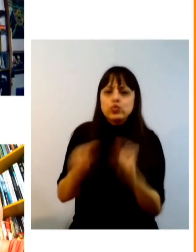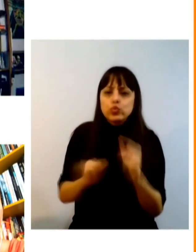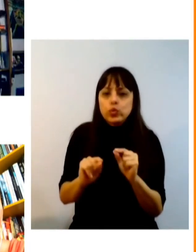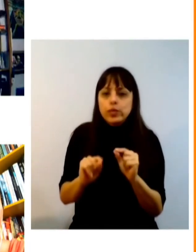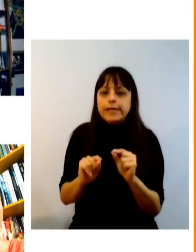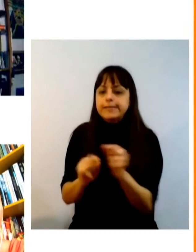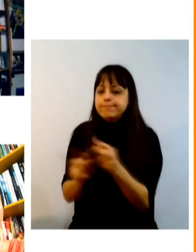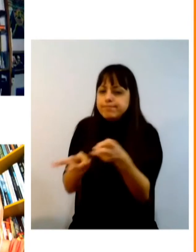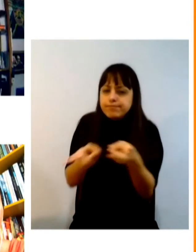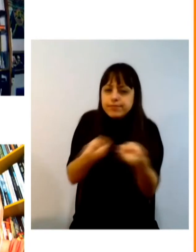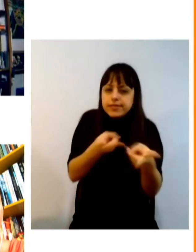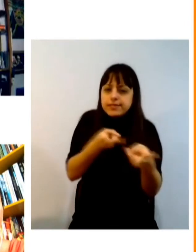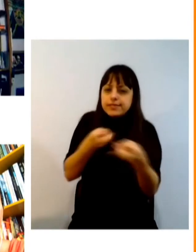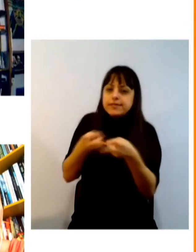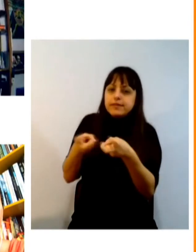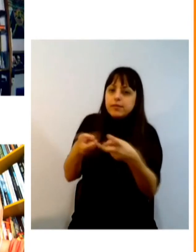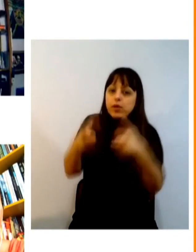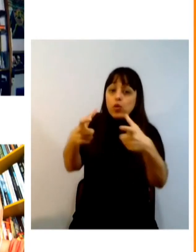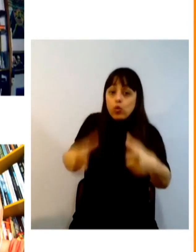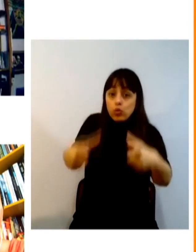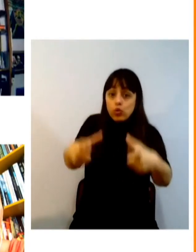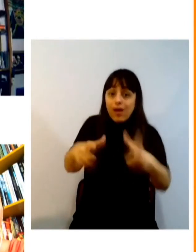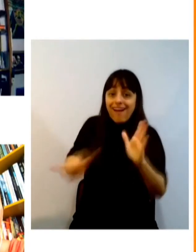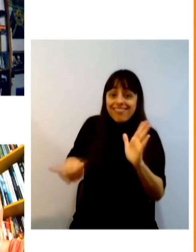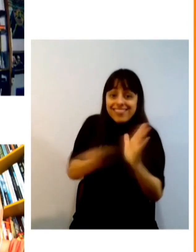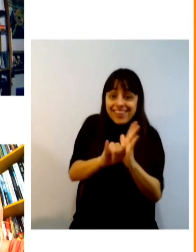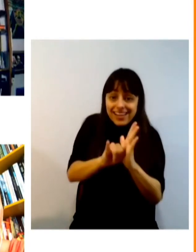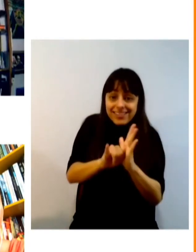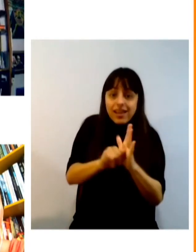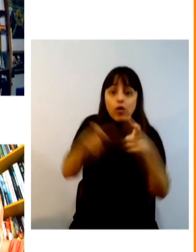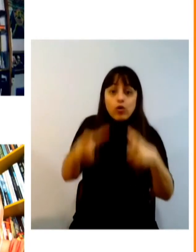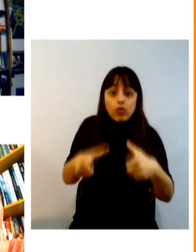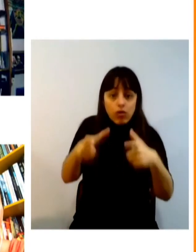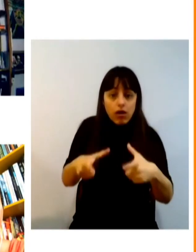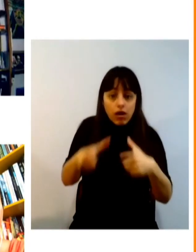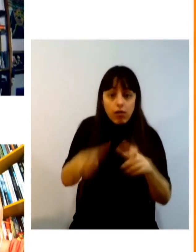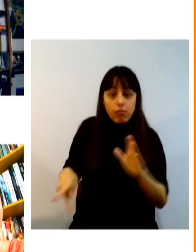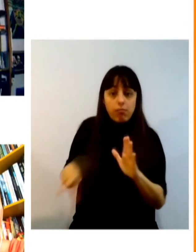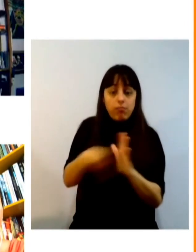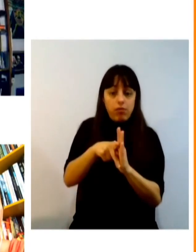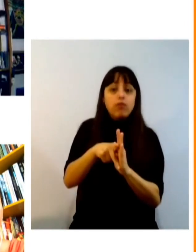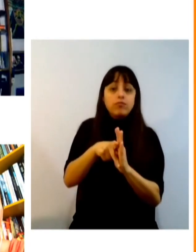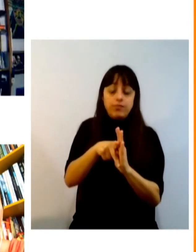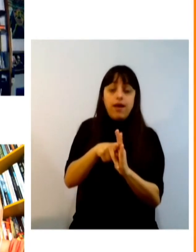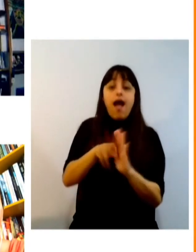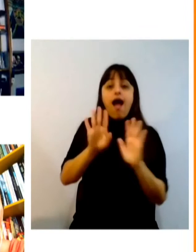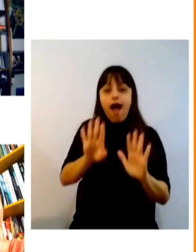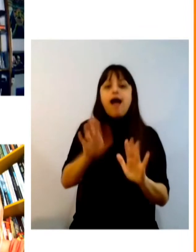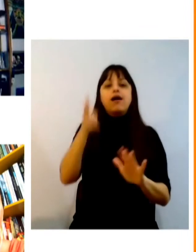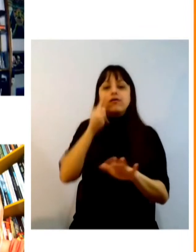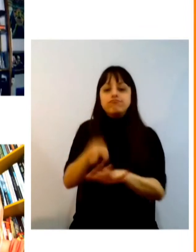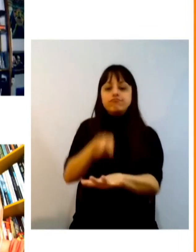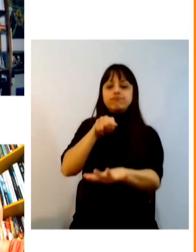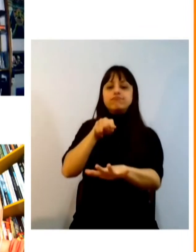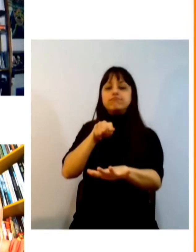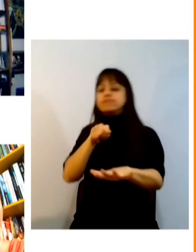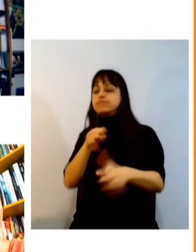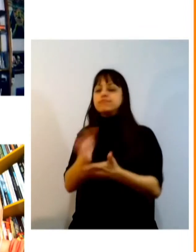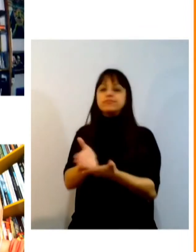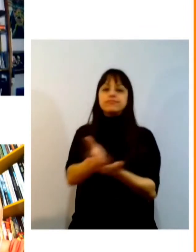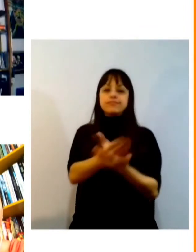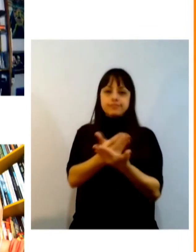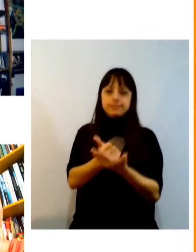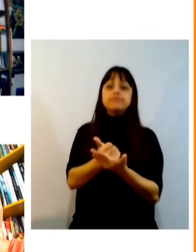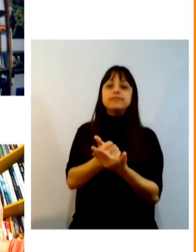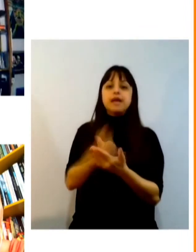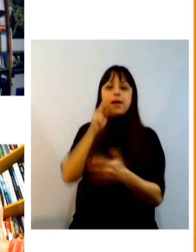é a identidade desse todo e mapeando quais são as iniciativas que